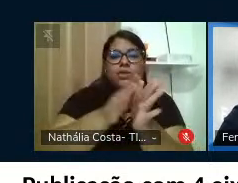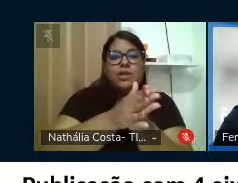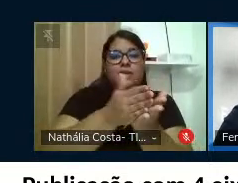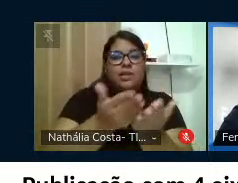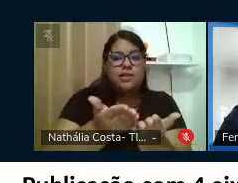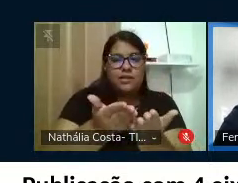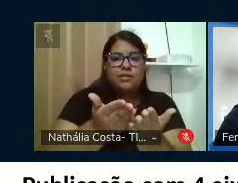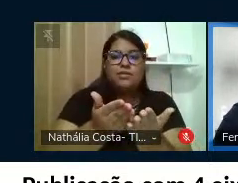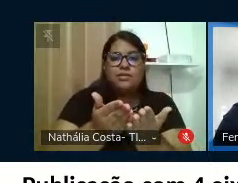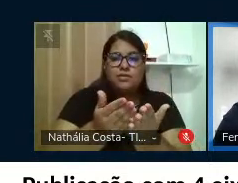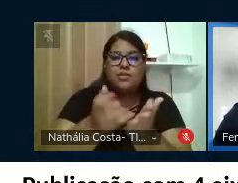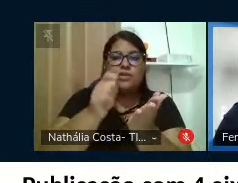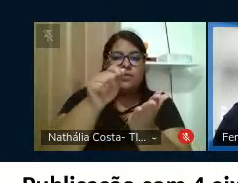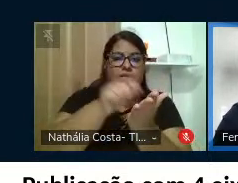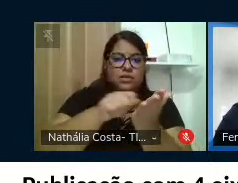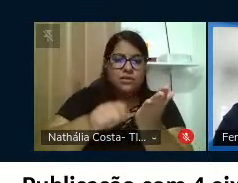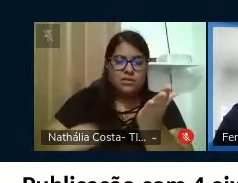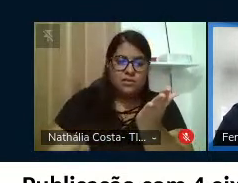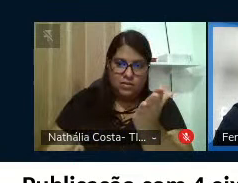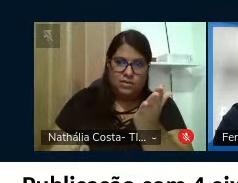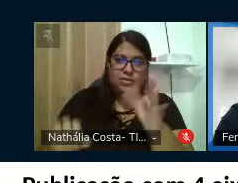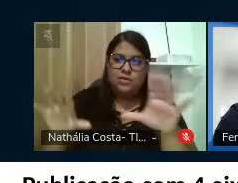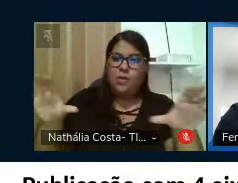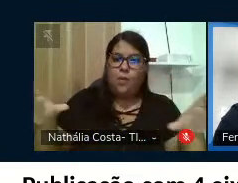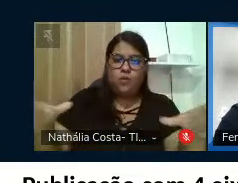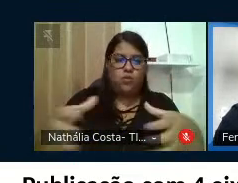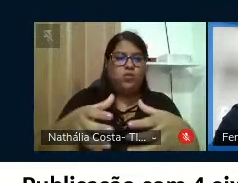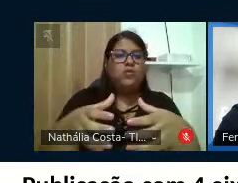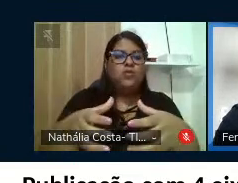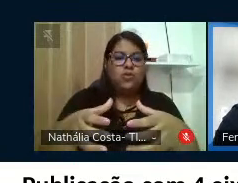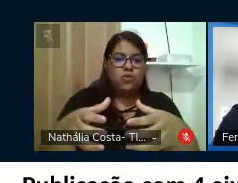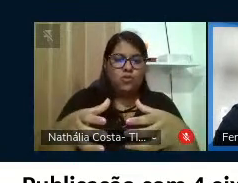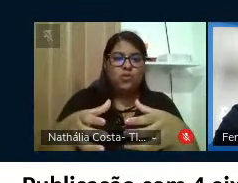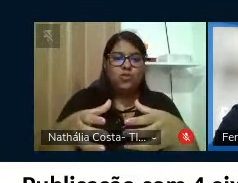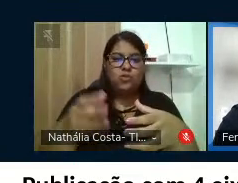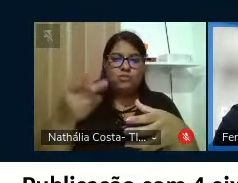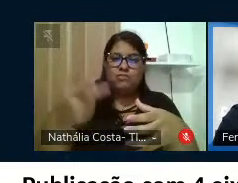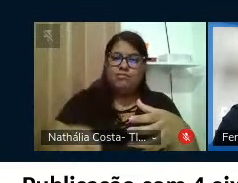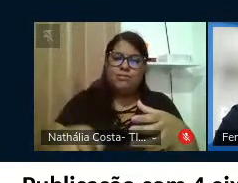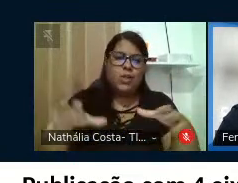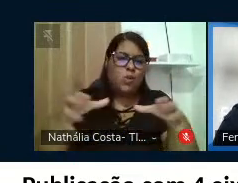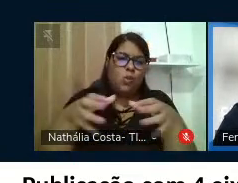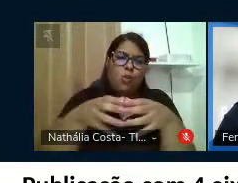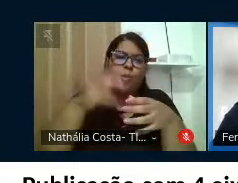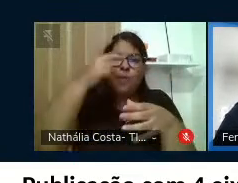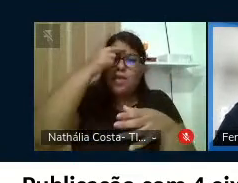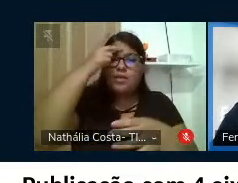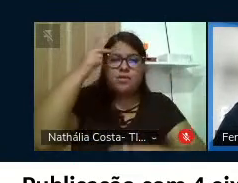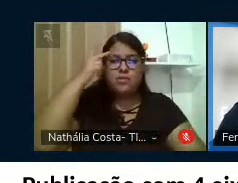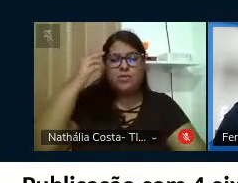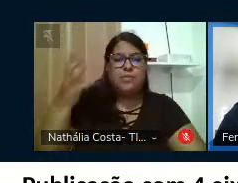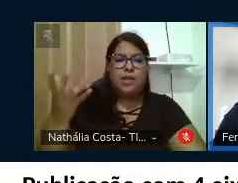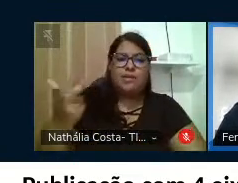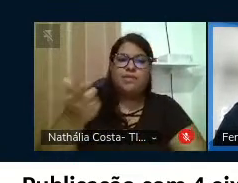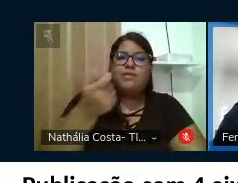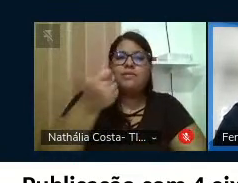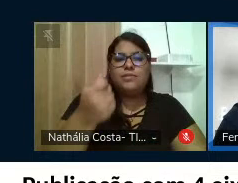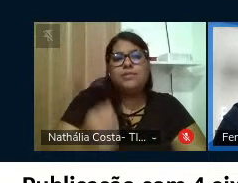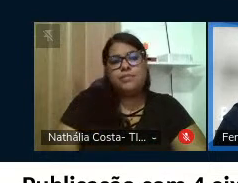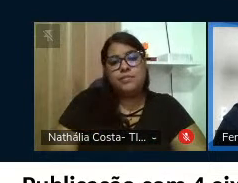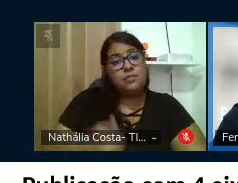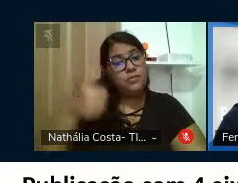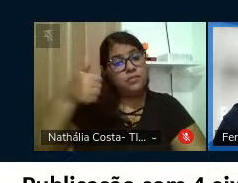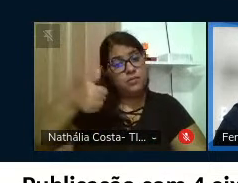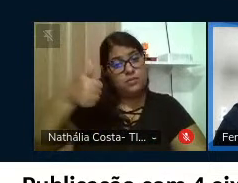dessa obra que foi escrita em conjunto, né, com esse grande grupo de pessoas. O